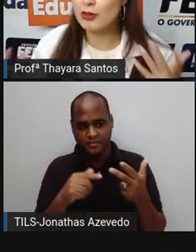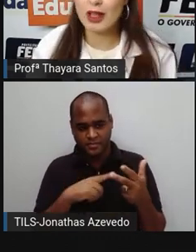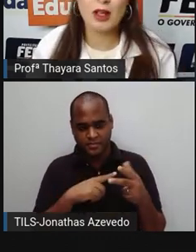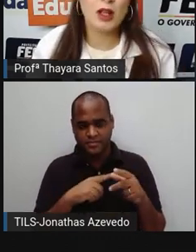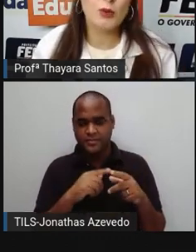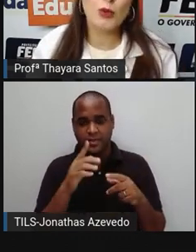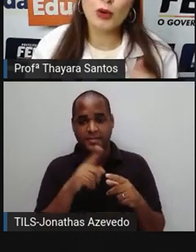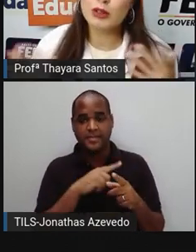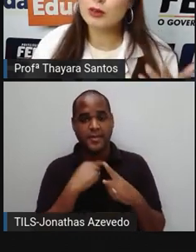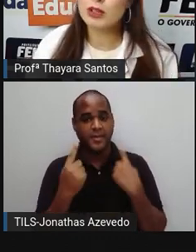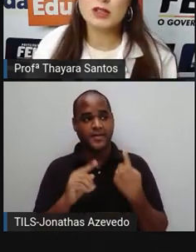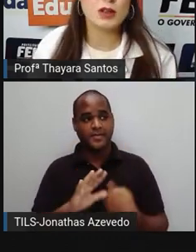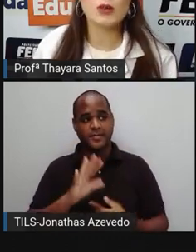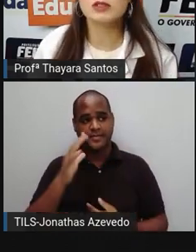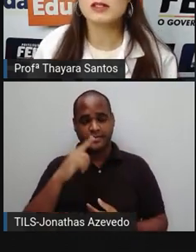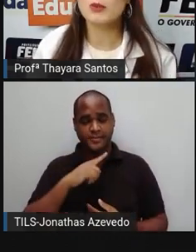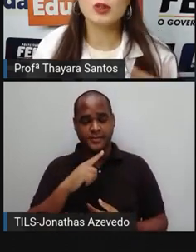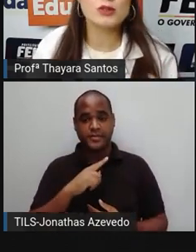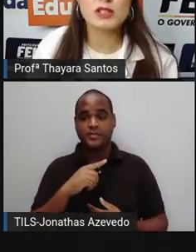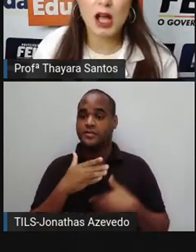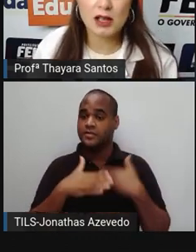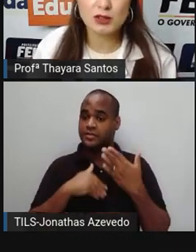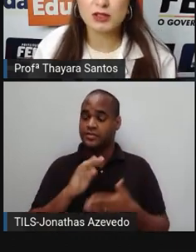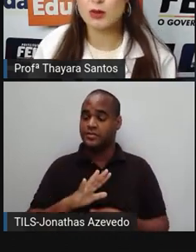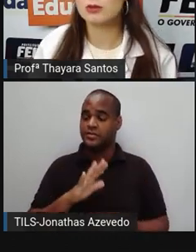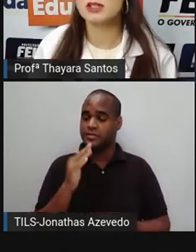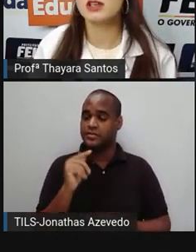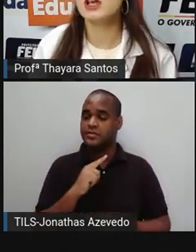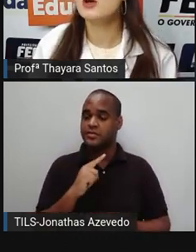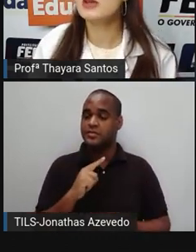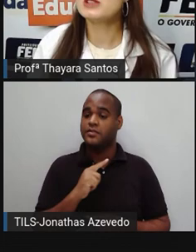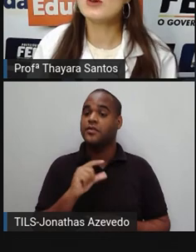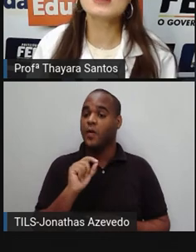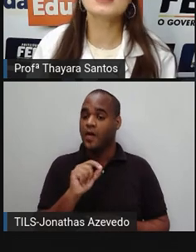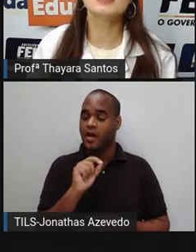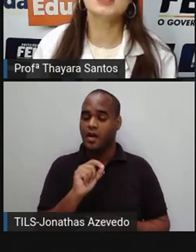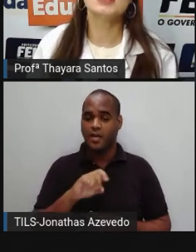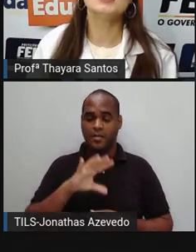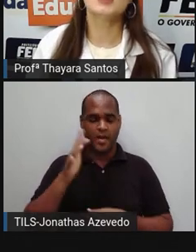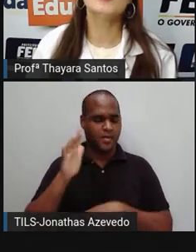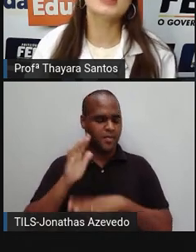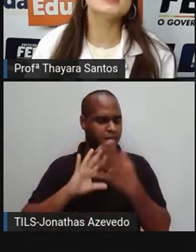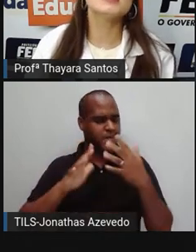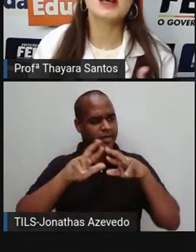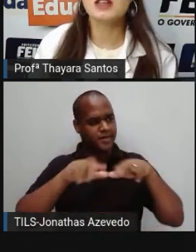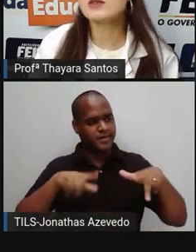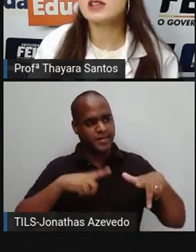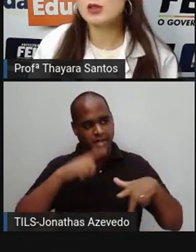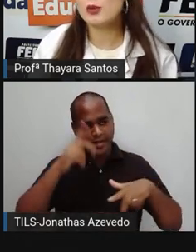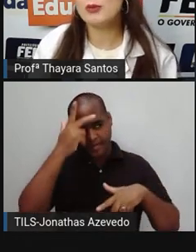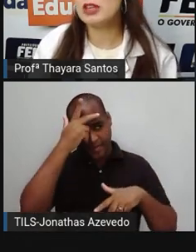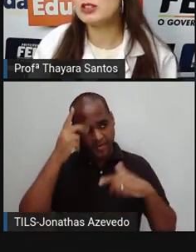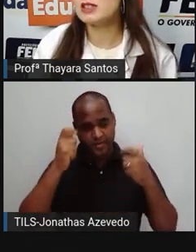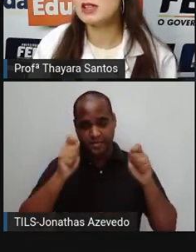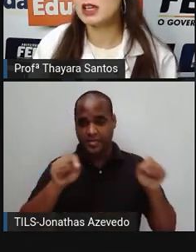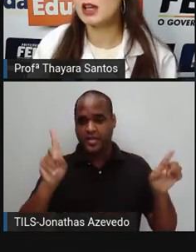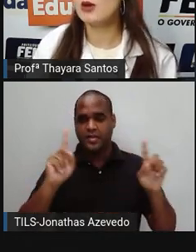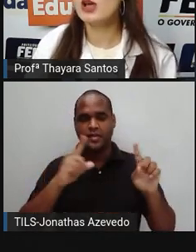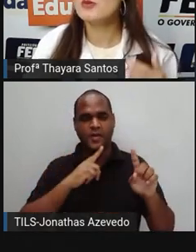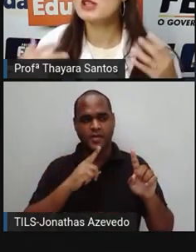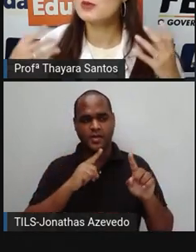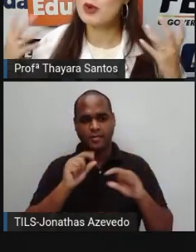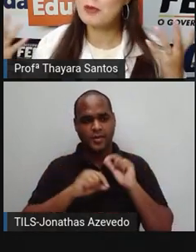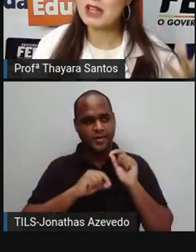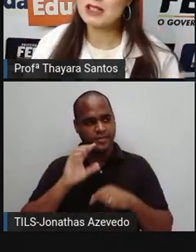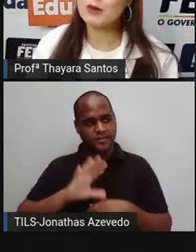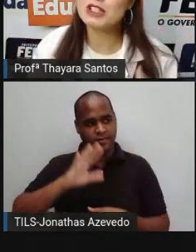E a gente vê muito isso acontecer, muitos casos disso acontecer. Pessoas que não precisariam ser submetidas àquilo,